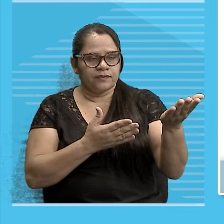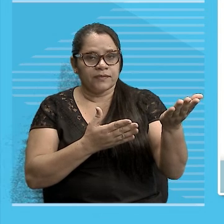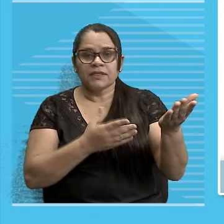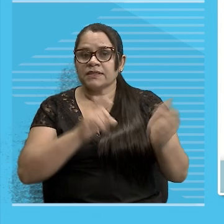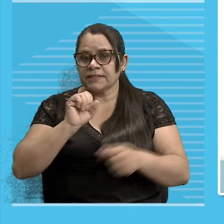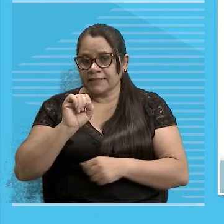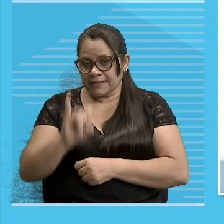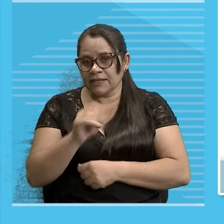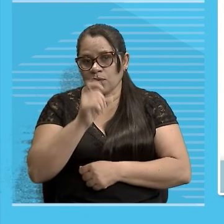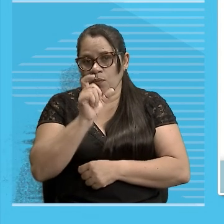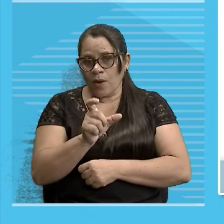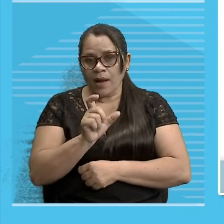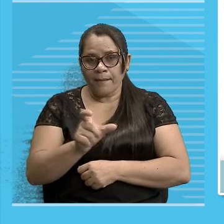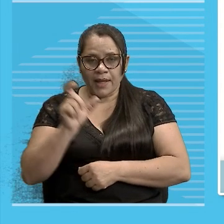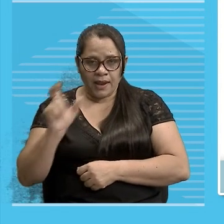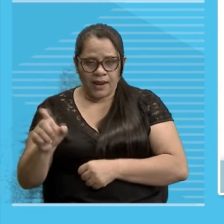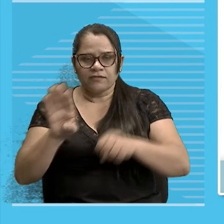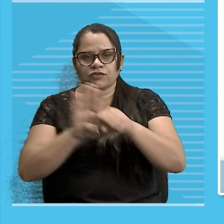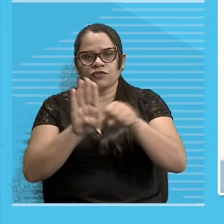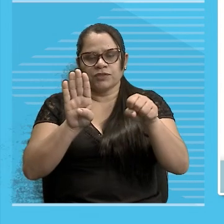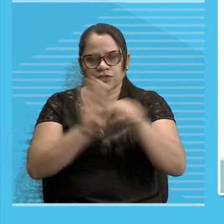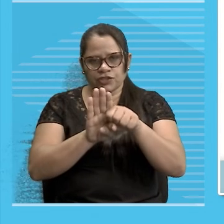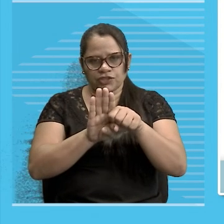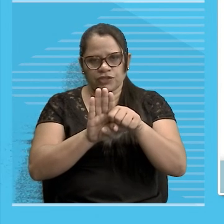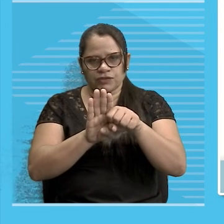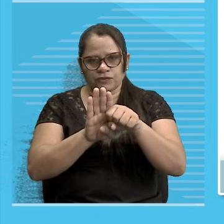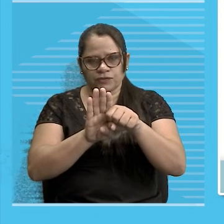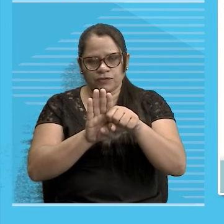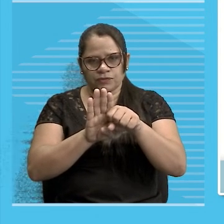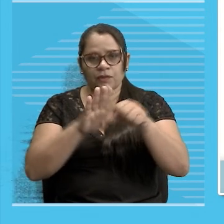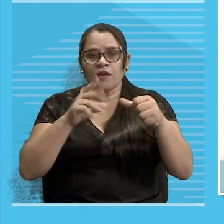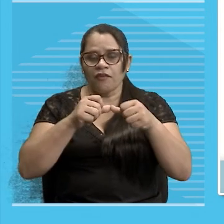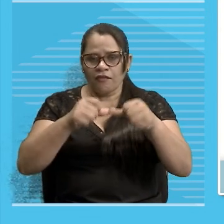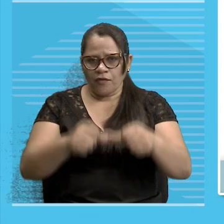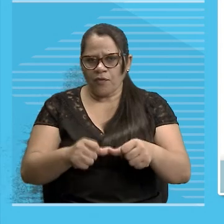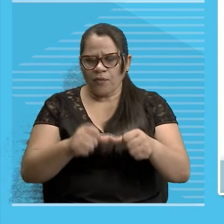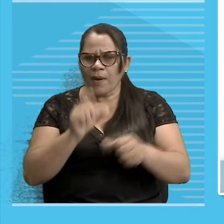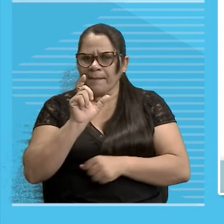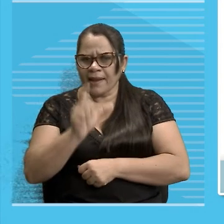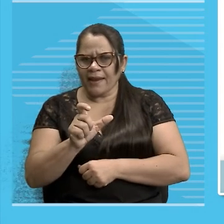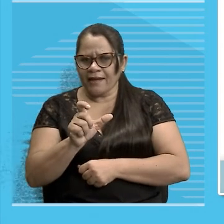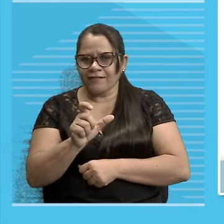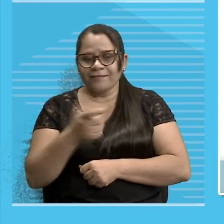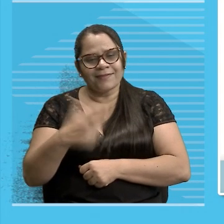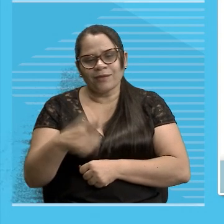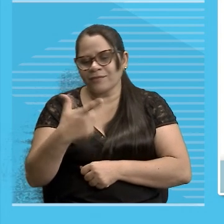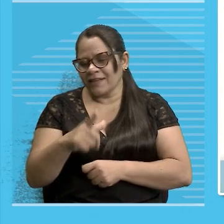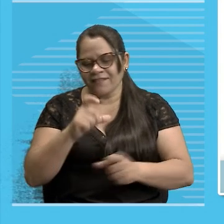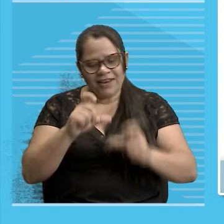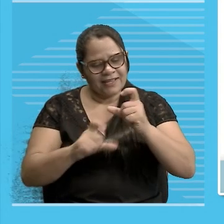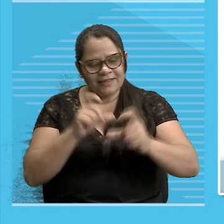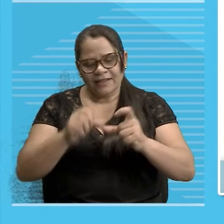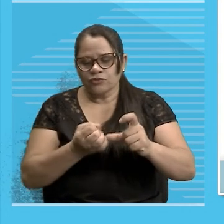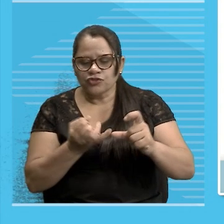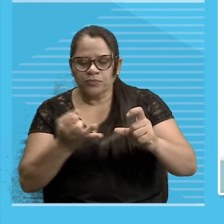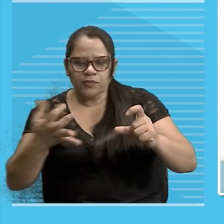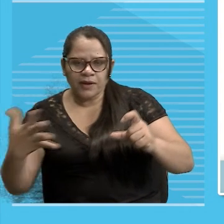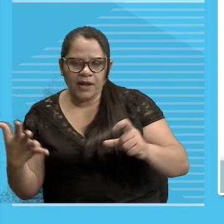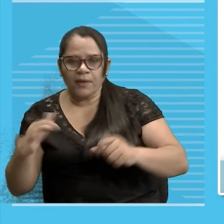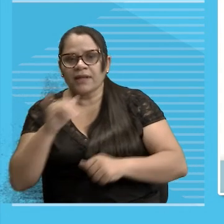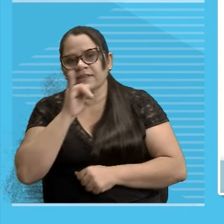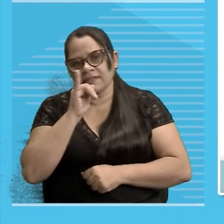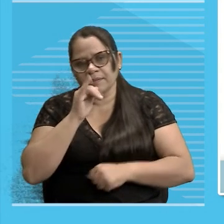Um dos elementos do substantivo For uma palavra que não tem flexão de plural Como por exemplo Verbo